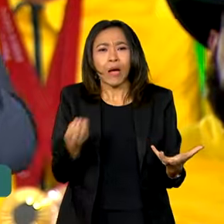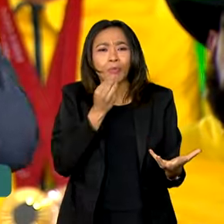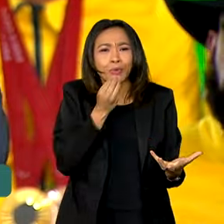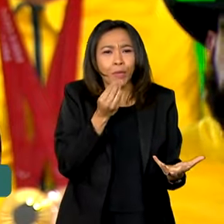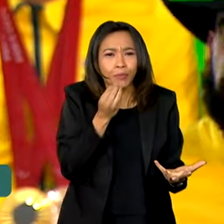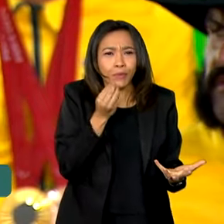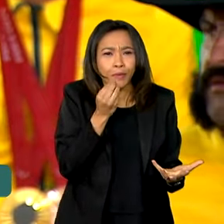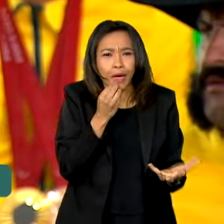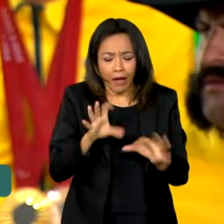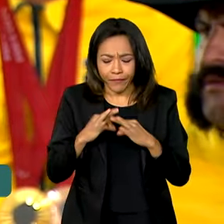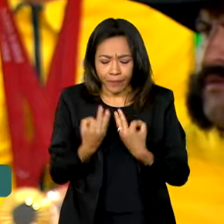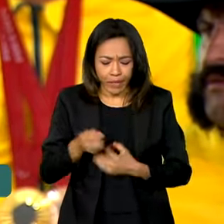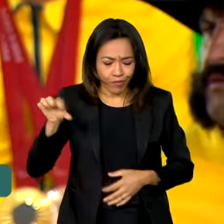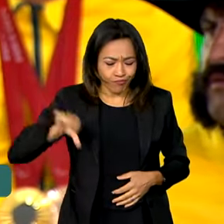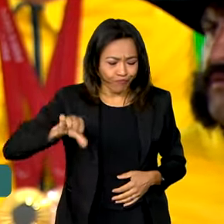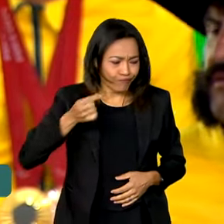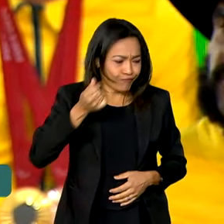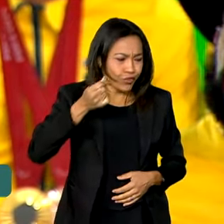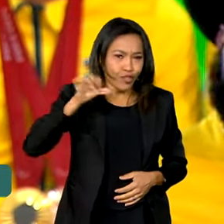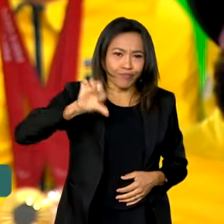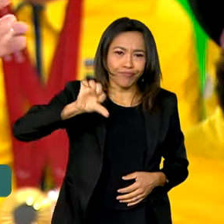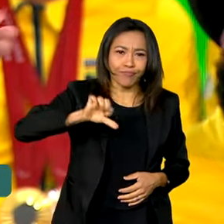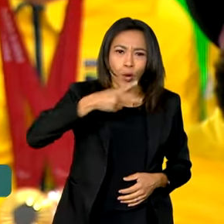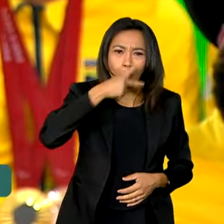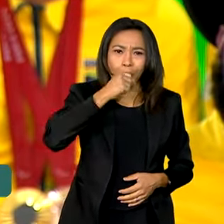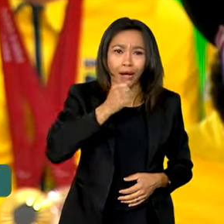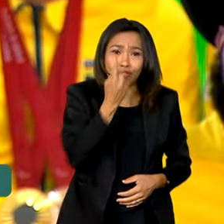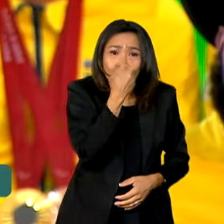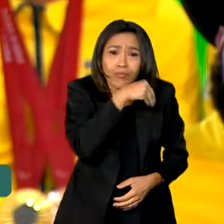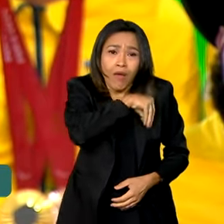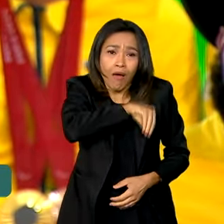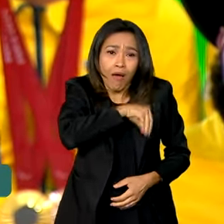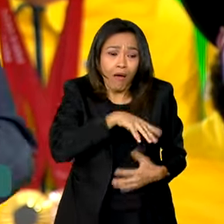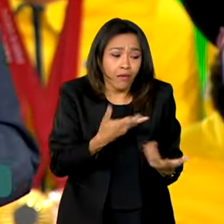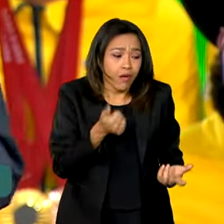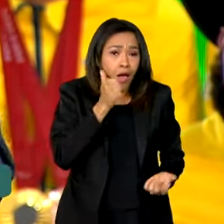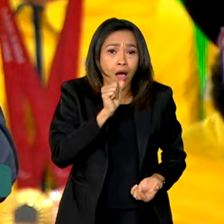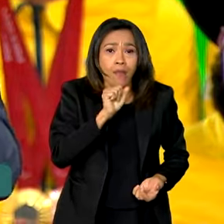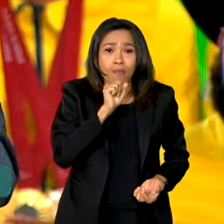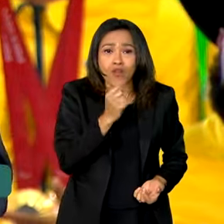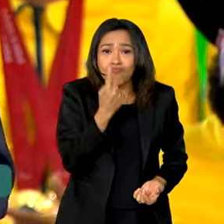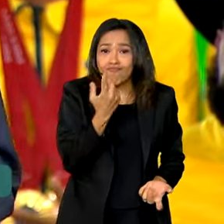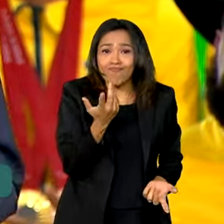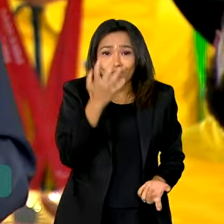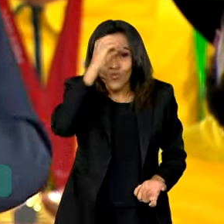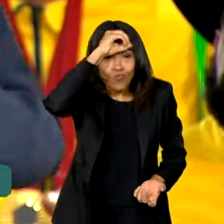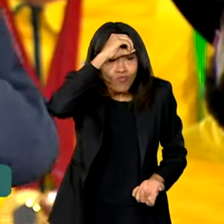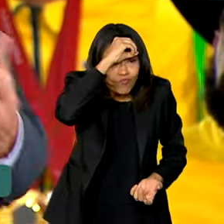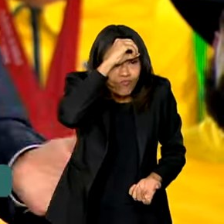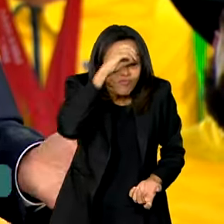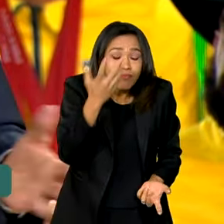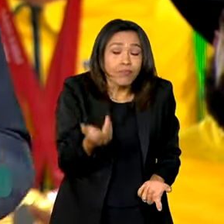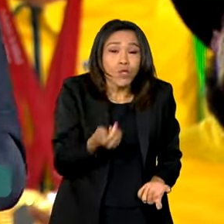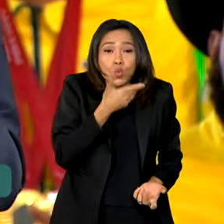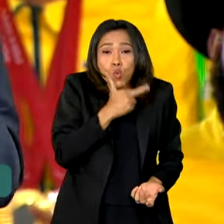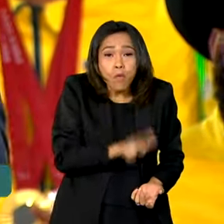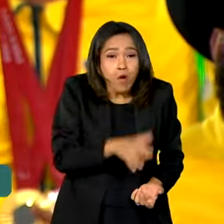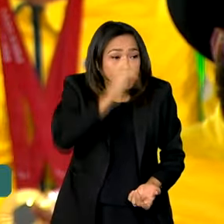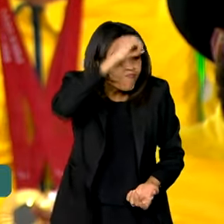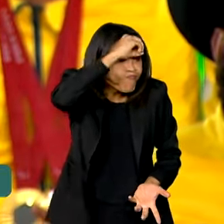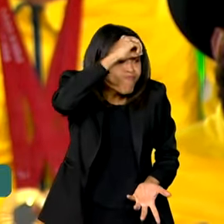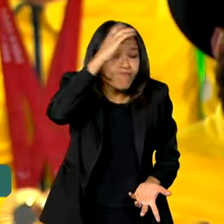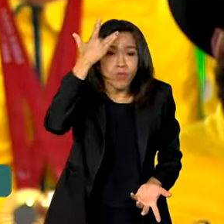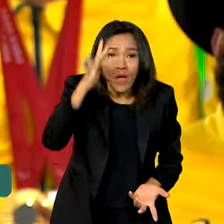a família não tem dinheiro, a família, às vezes, o pai ganha um salário mínimo, às vezes, a mãe não tem noção, às vezes, o irmão não sabe. Ou seja,